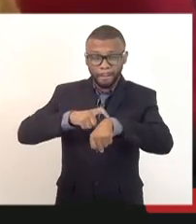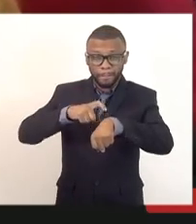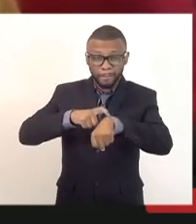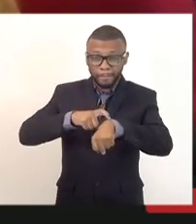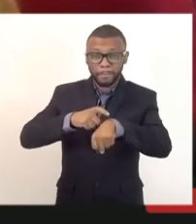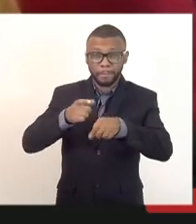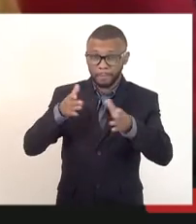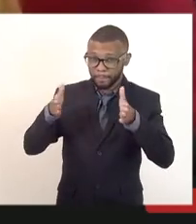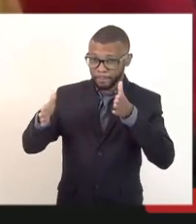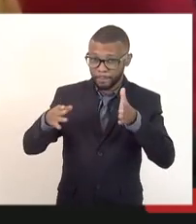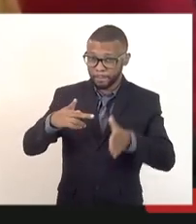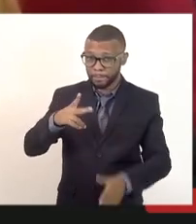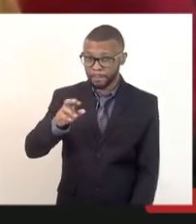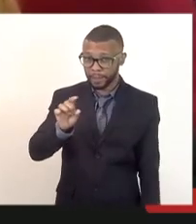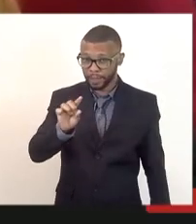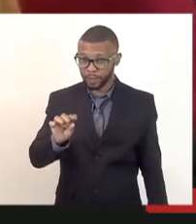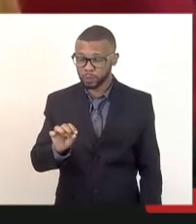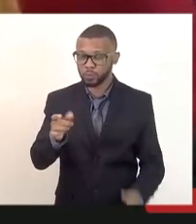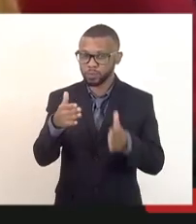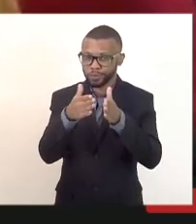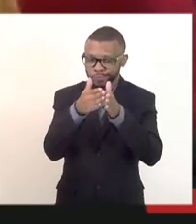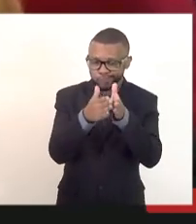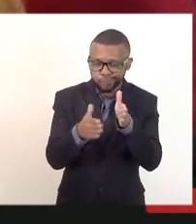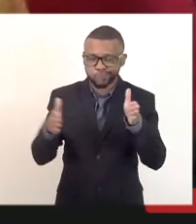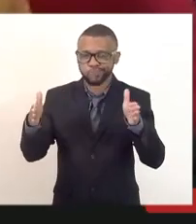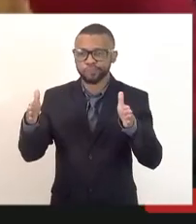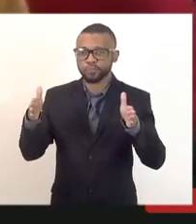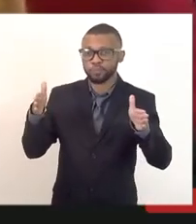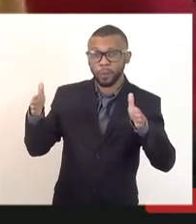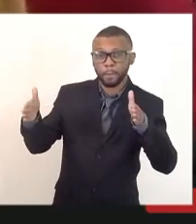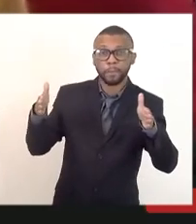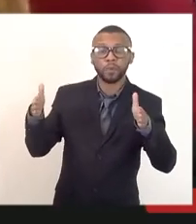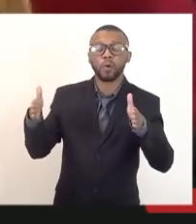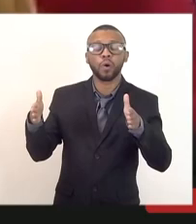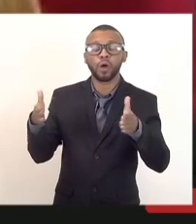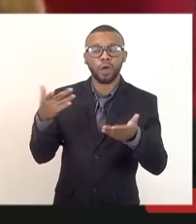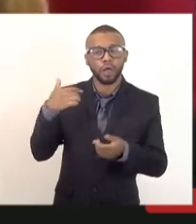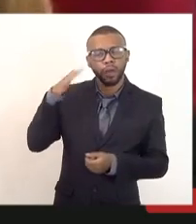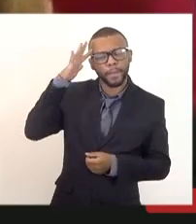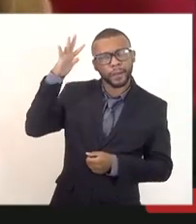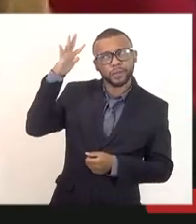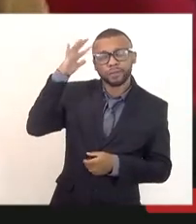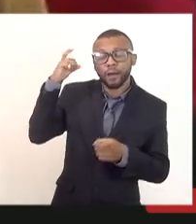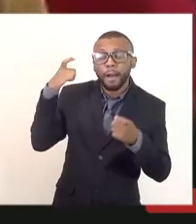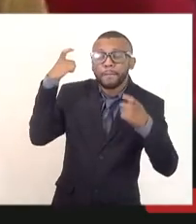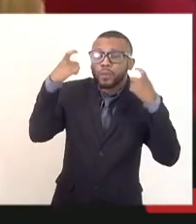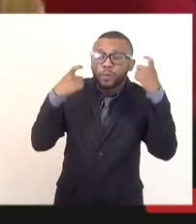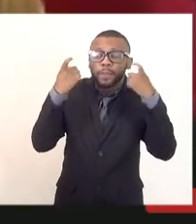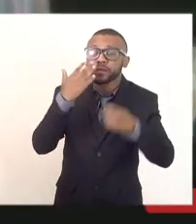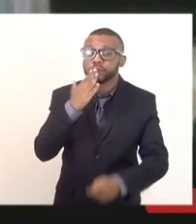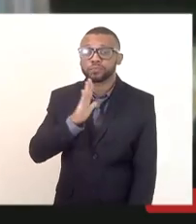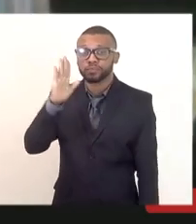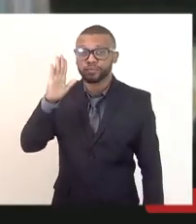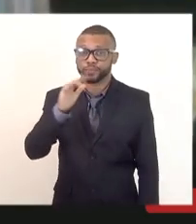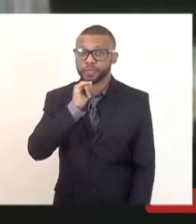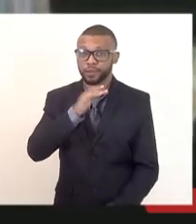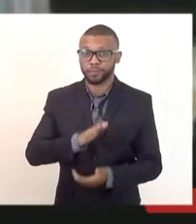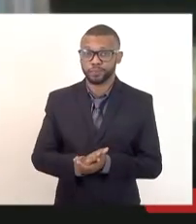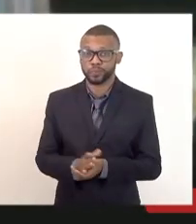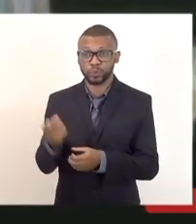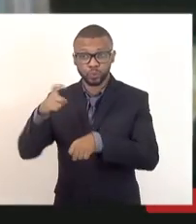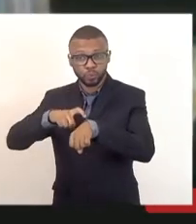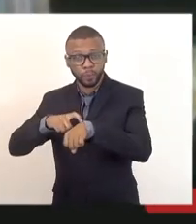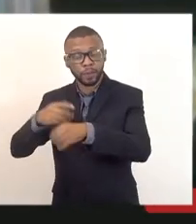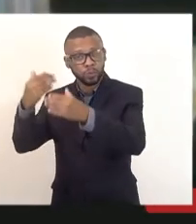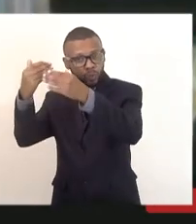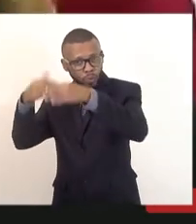vez que o que eu imagino que seja a preocupação dos candidatos? Eles, no momento do concurso, eles estavam se